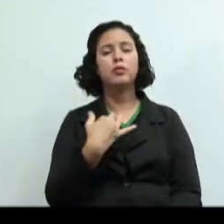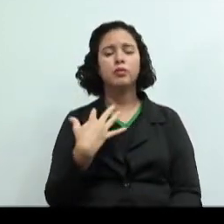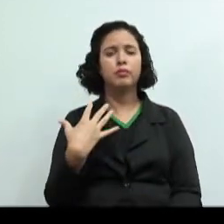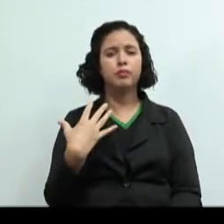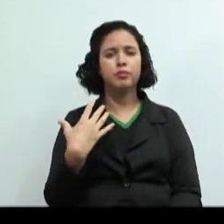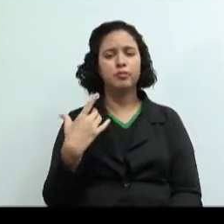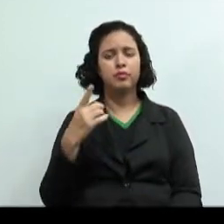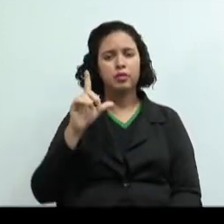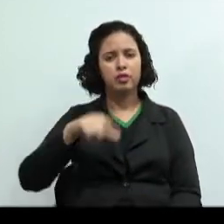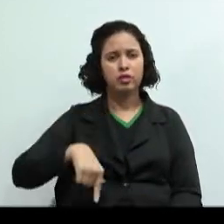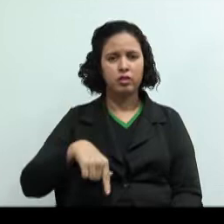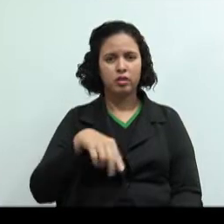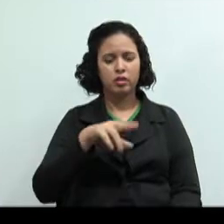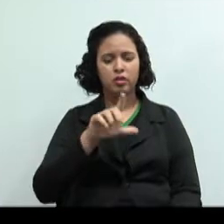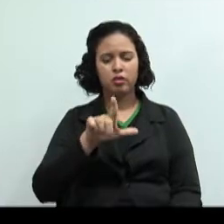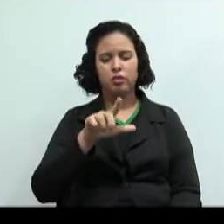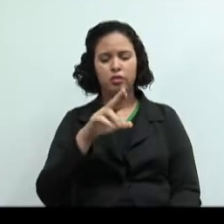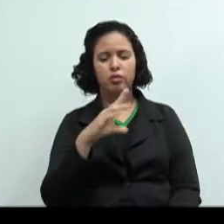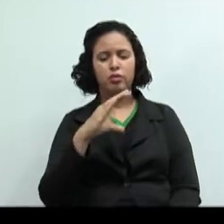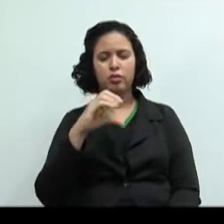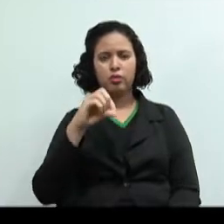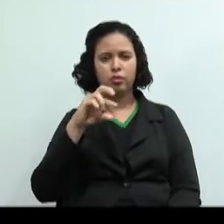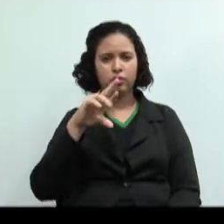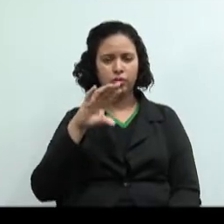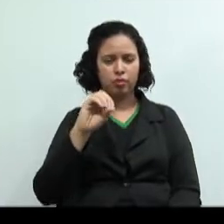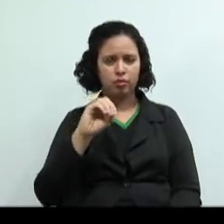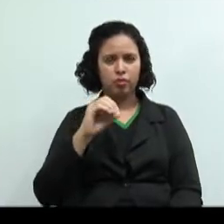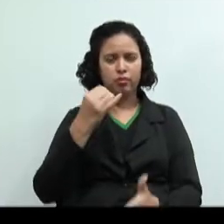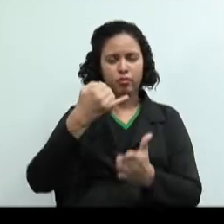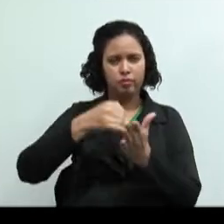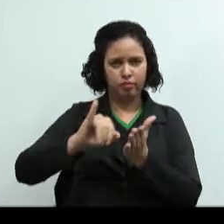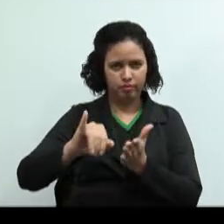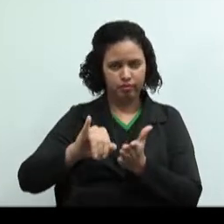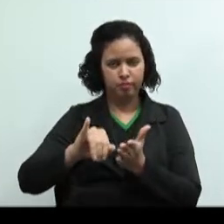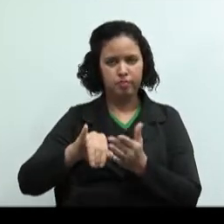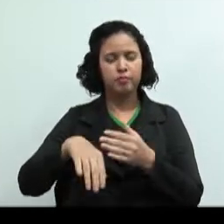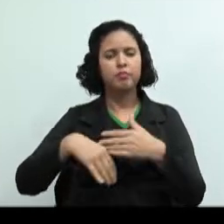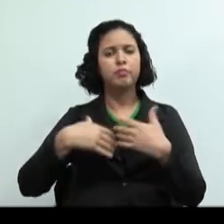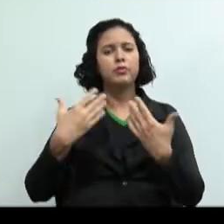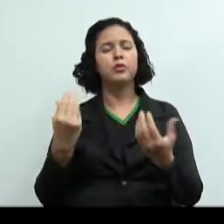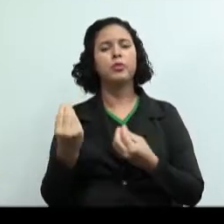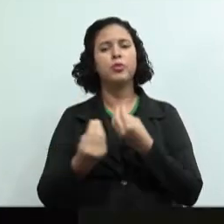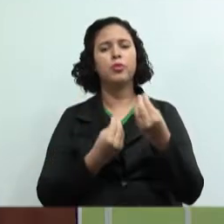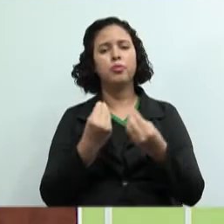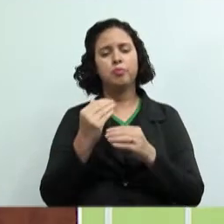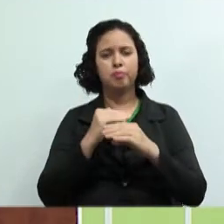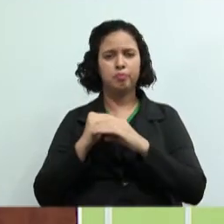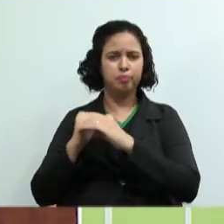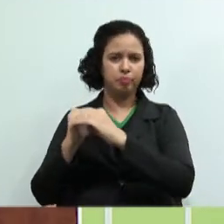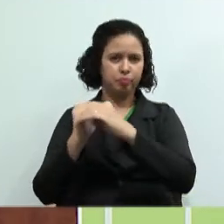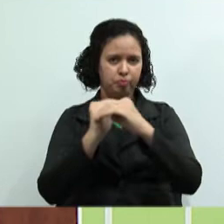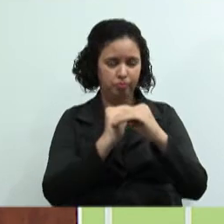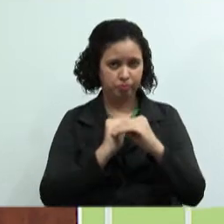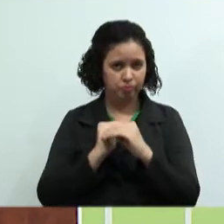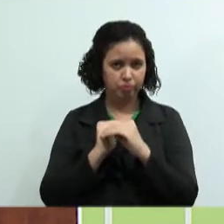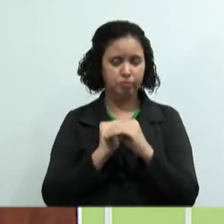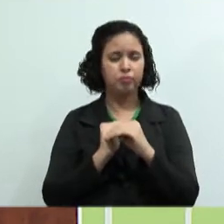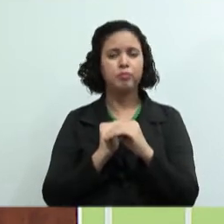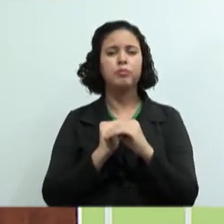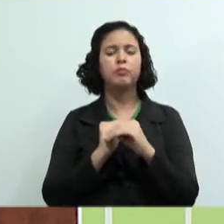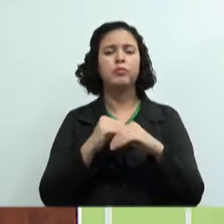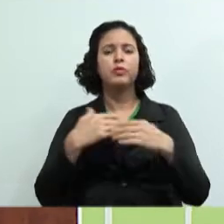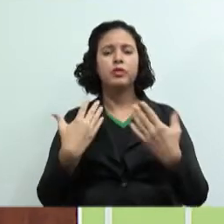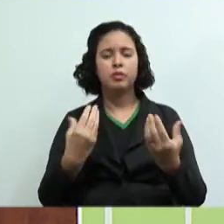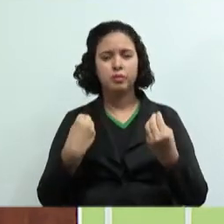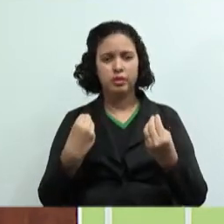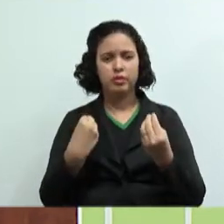o lucro tributável. Então, como que a gente ia padronizar a formação dos custos desses produtos, certo? Então, para